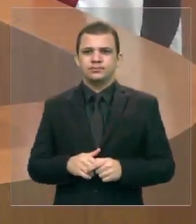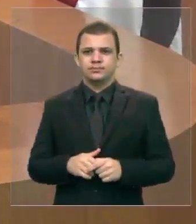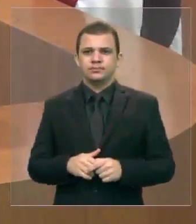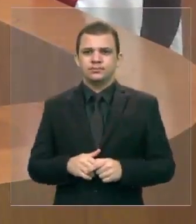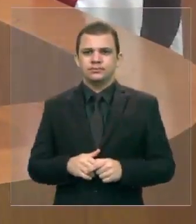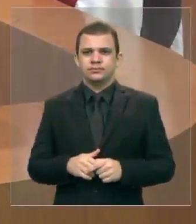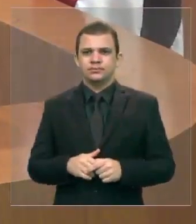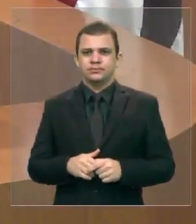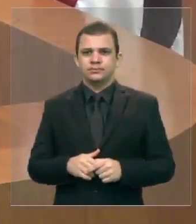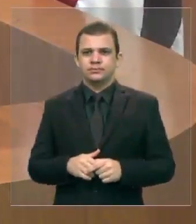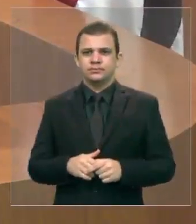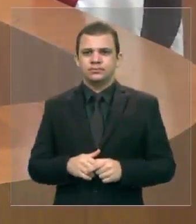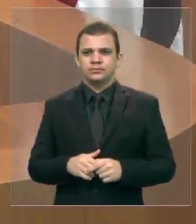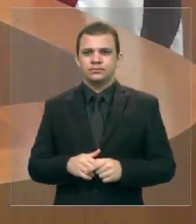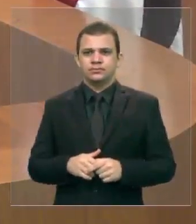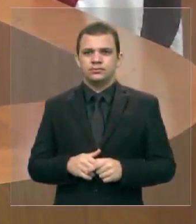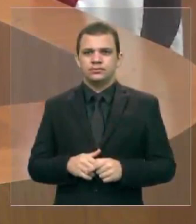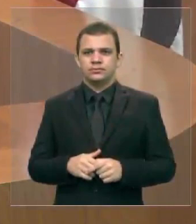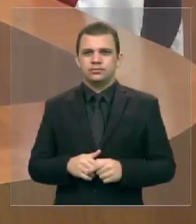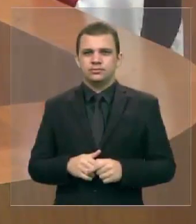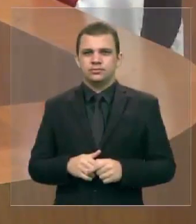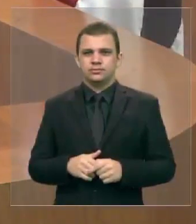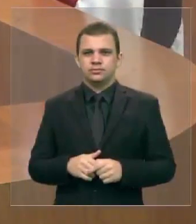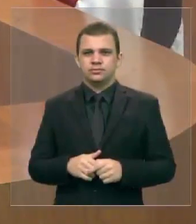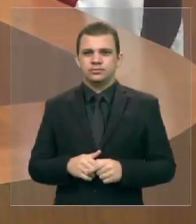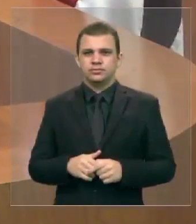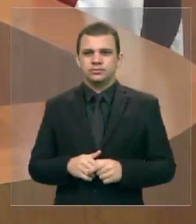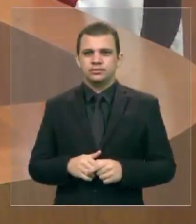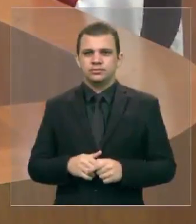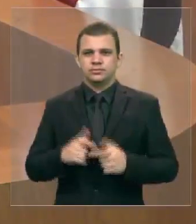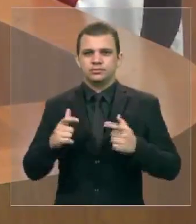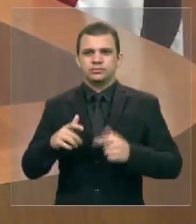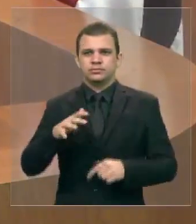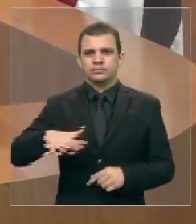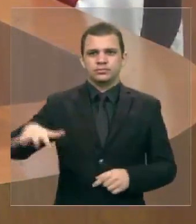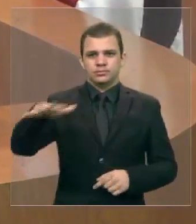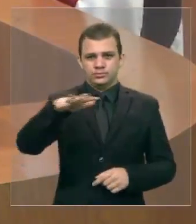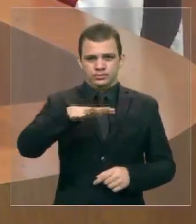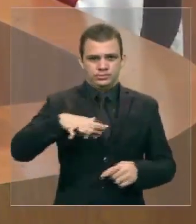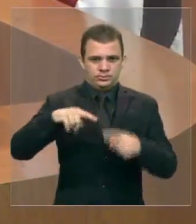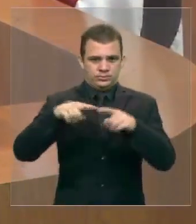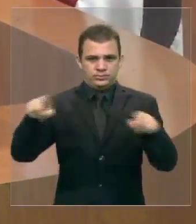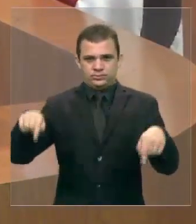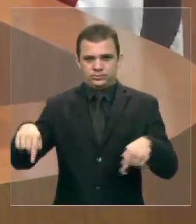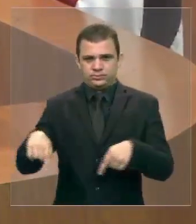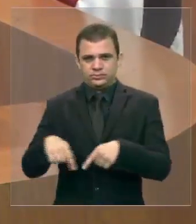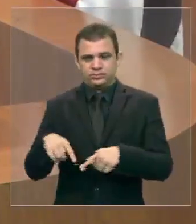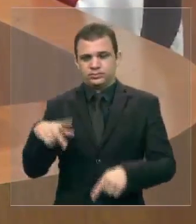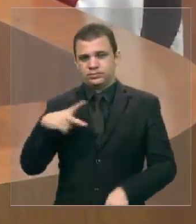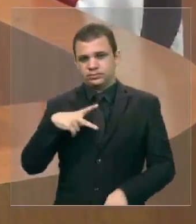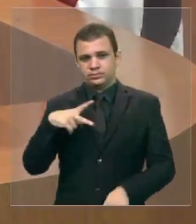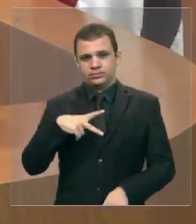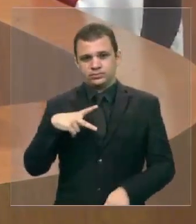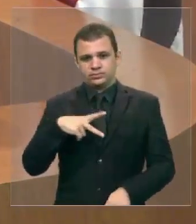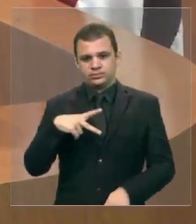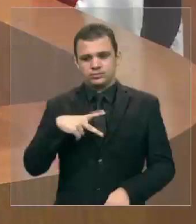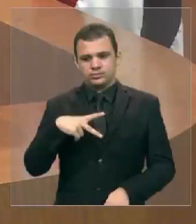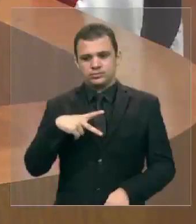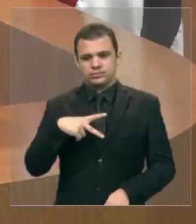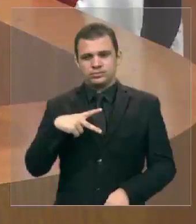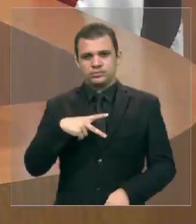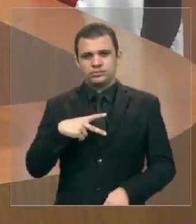No terreno particular, como é